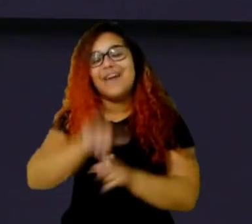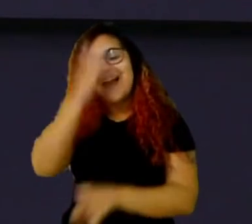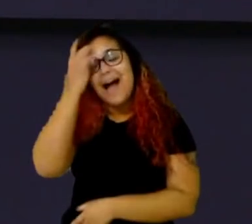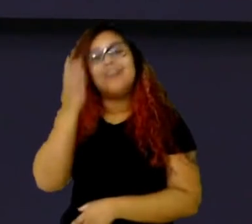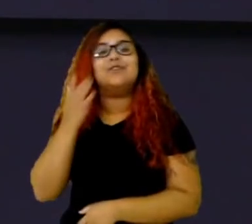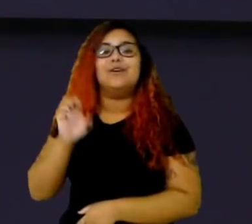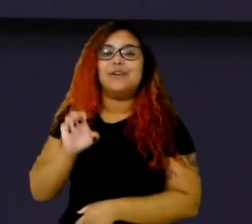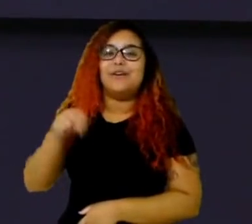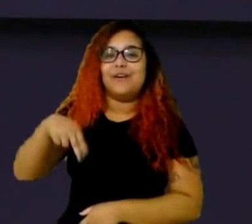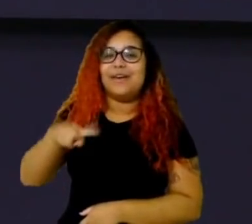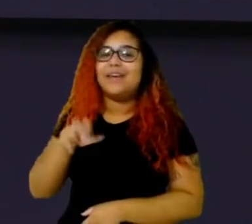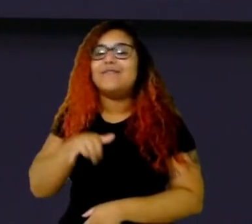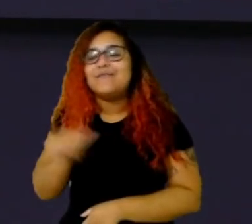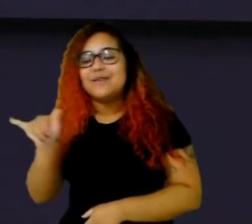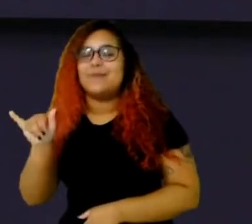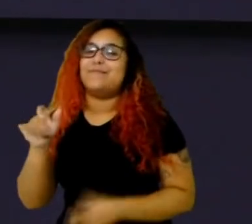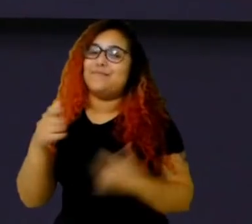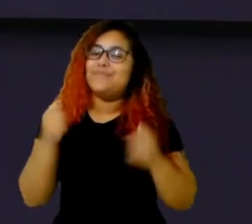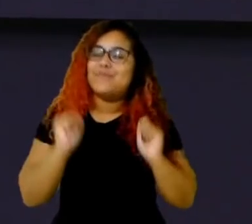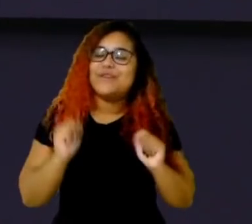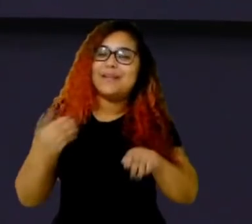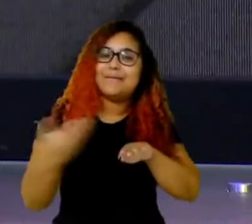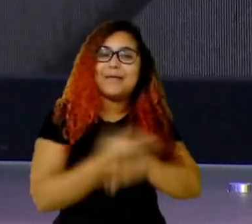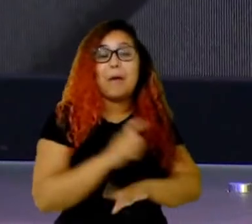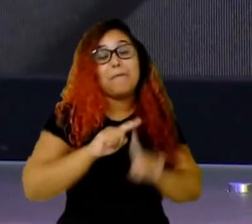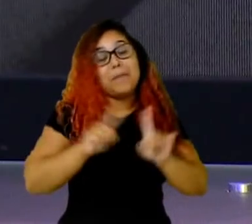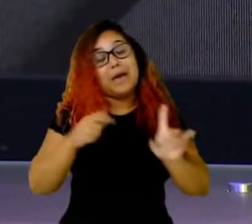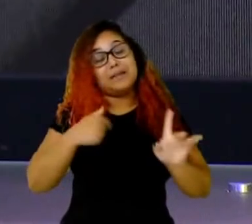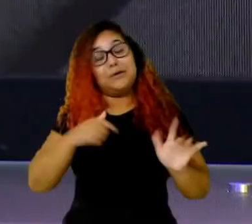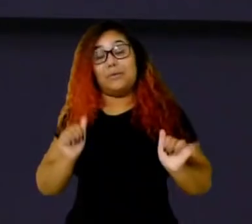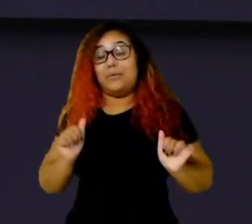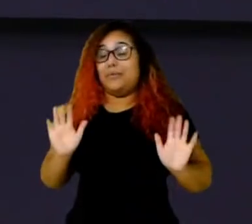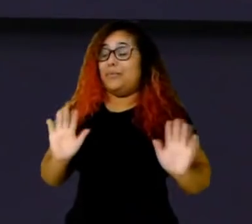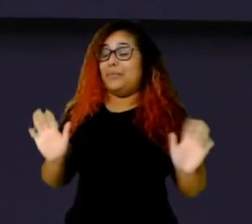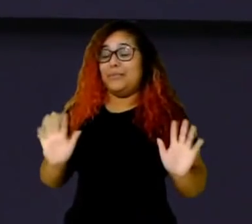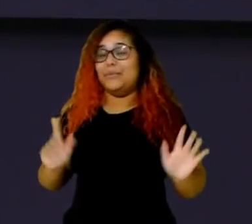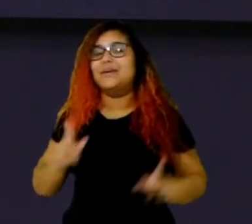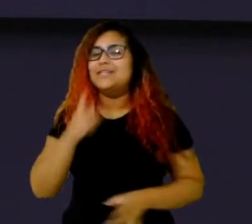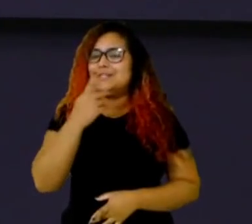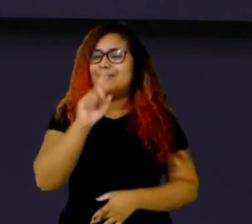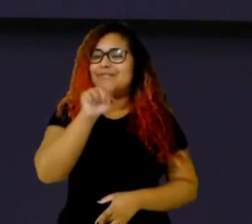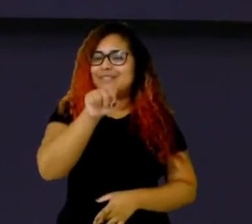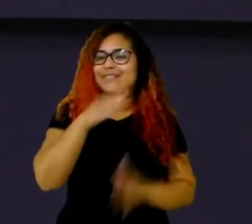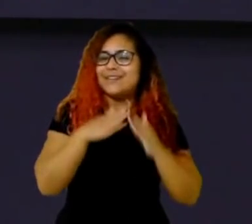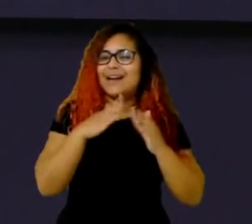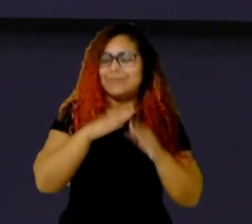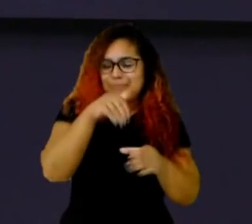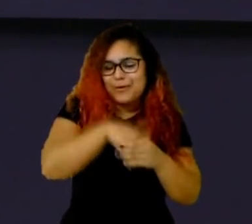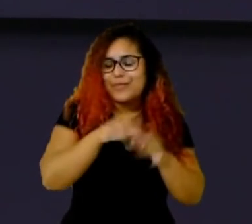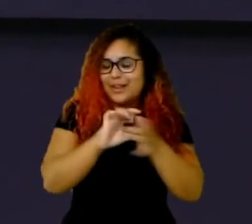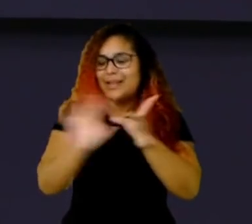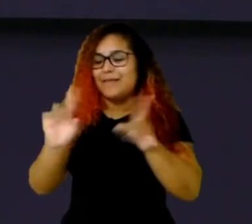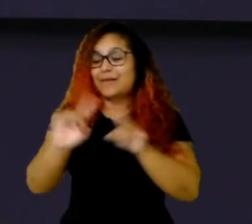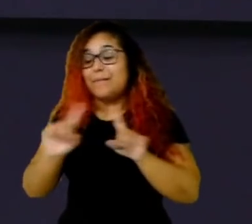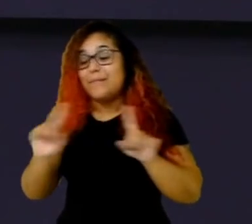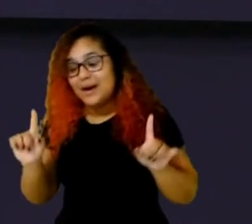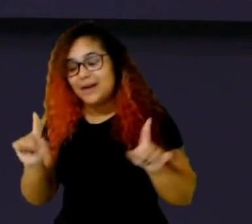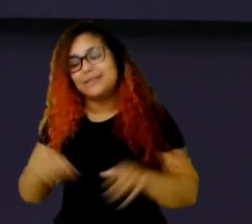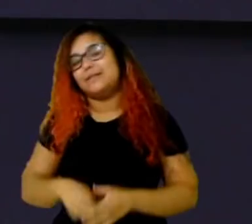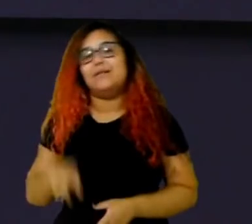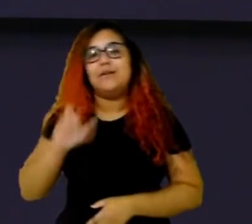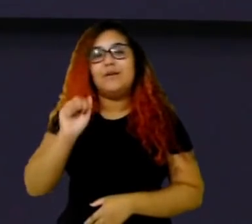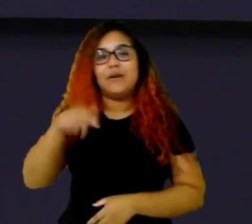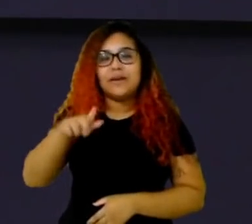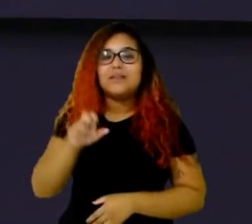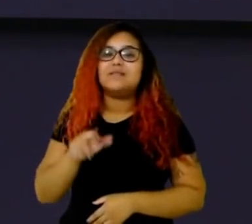totalmente parcial, deixa a galera de casa votar. Cara, eu acho que o Ranger, essa uma discussão que eu tenho tido com ele, inclusive recentemente, é difícil da